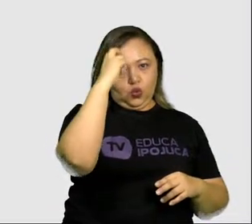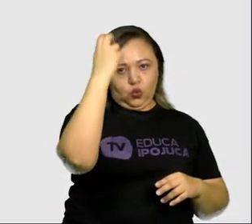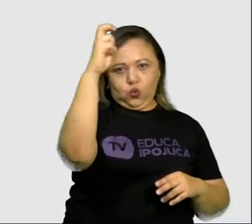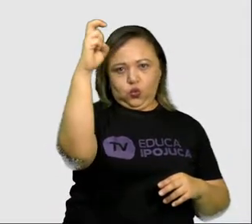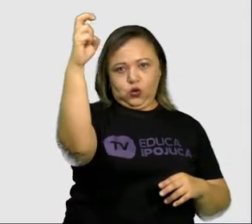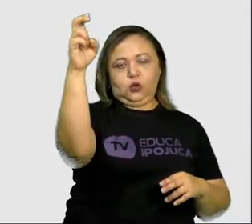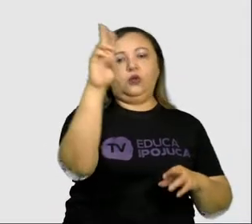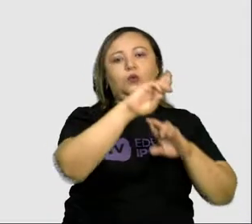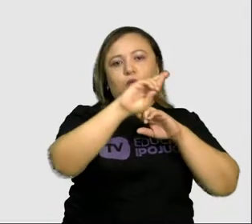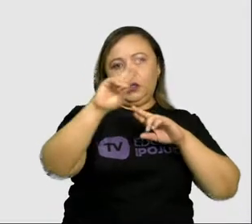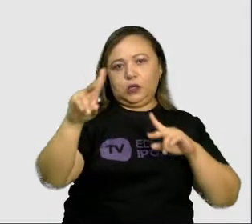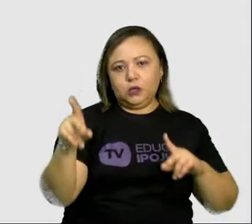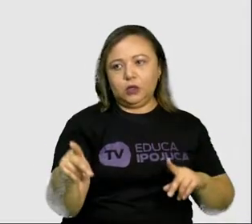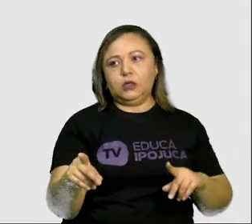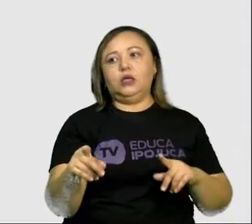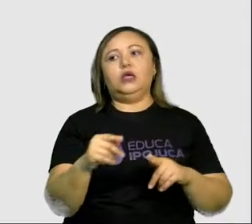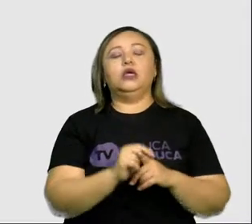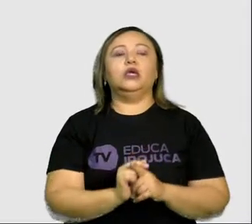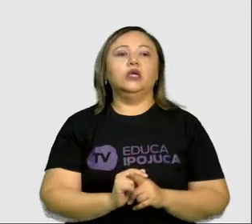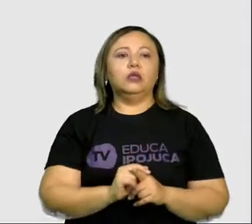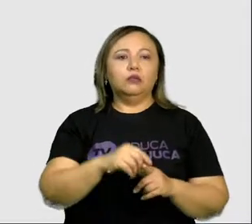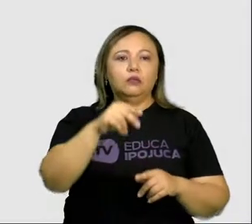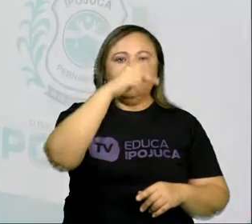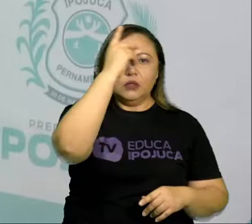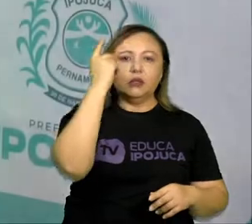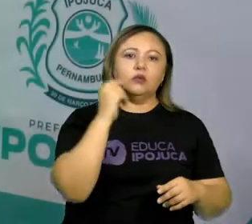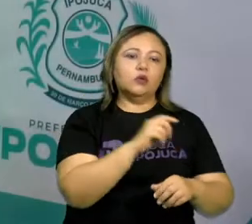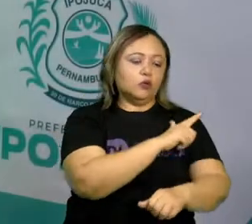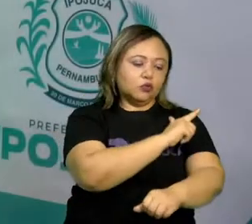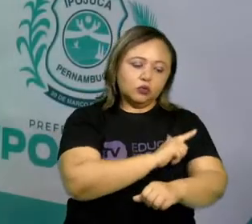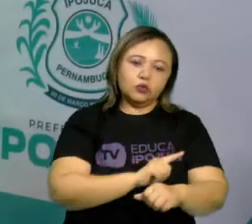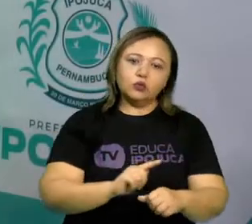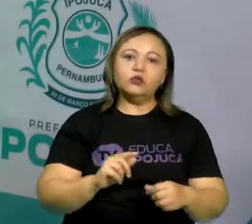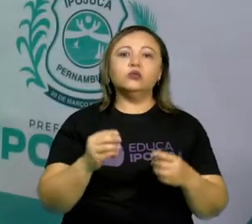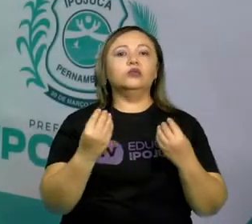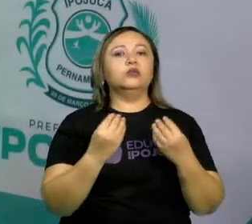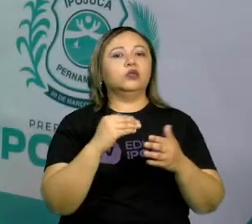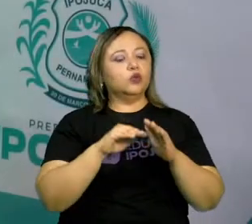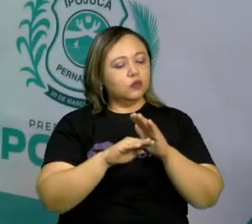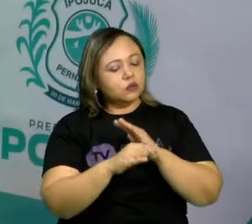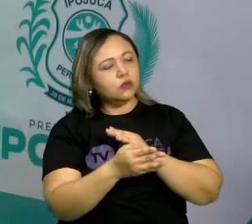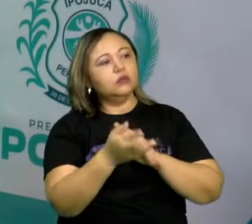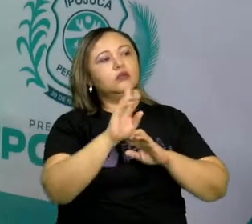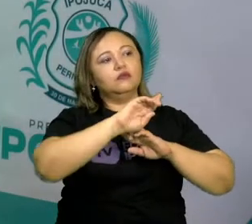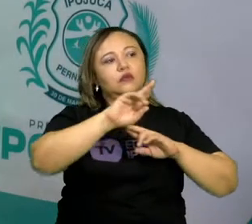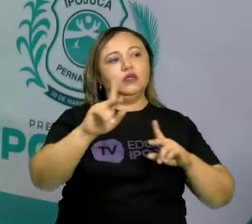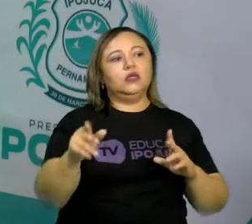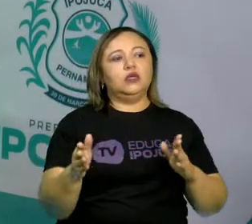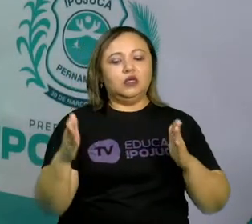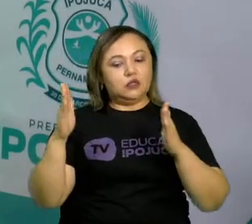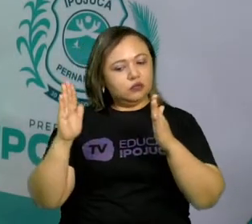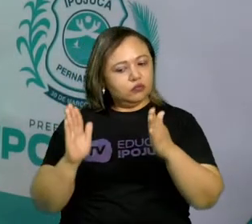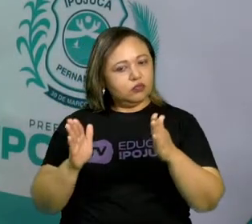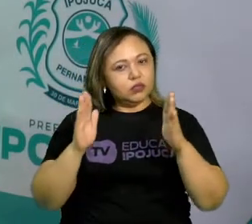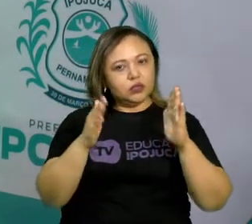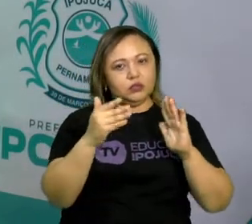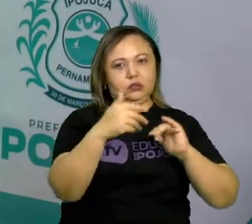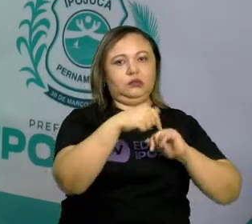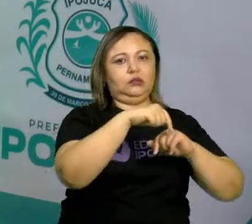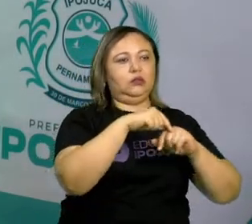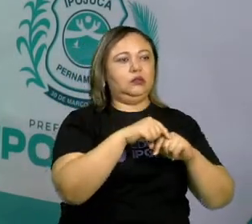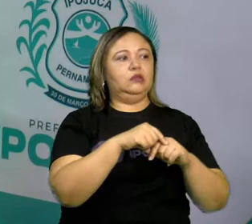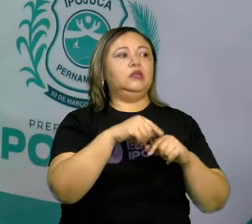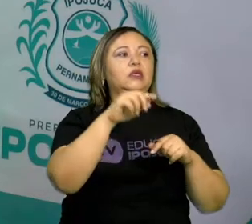tipo de moradia, é dividido em apartamentos pequenos. E